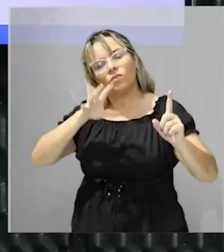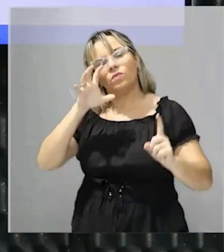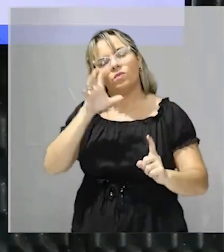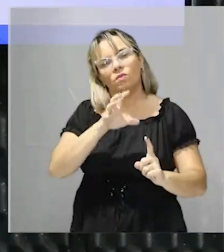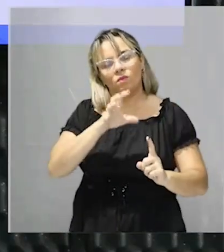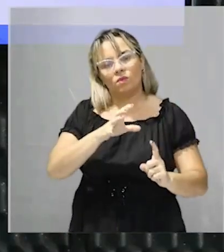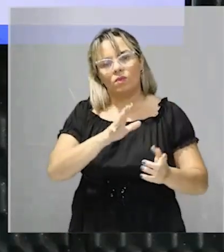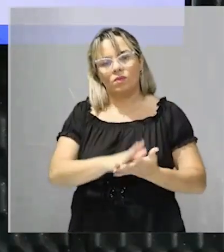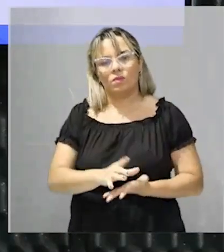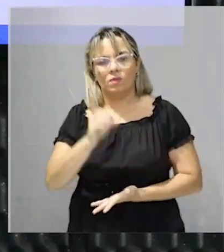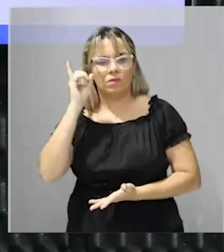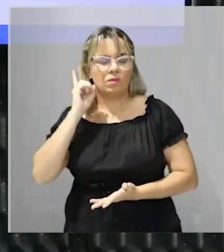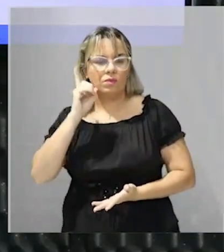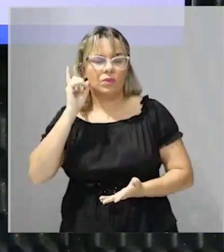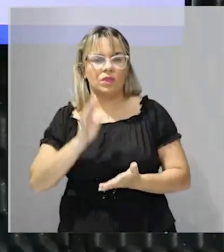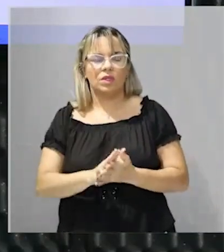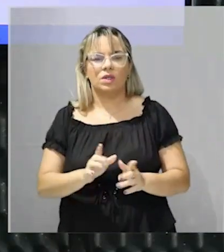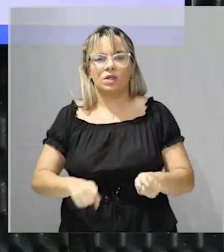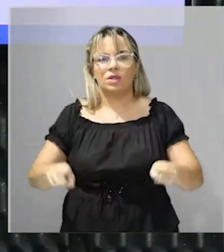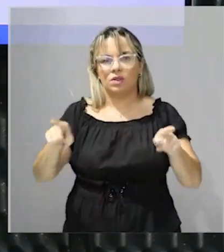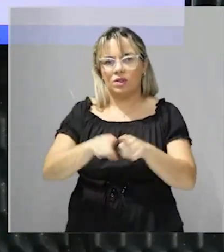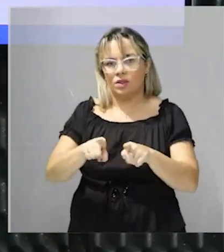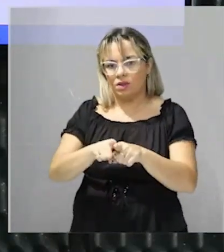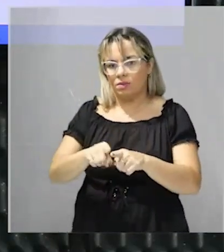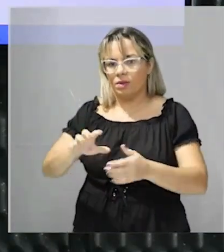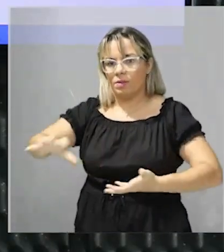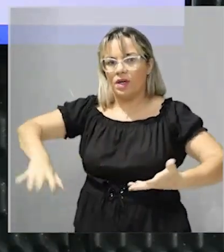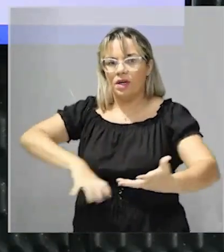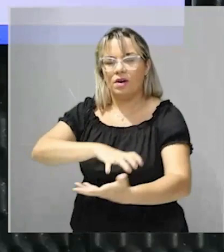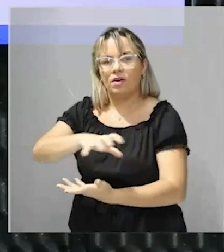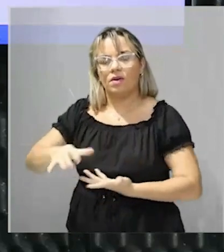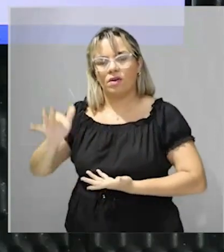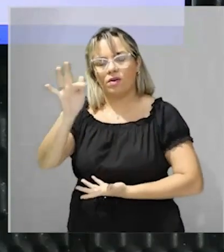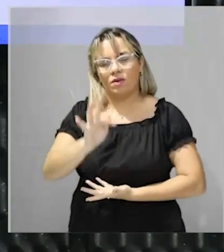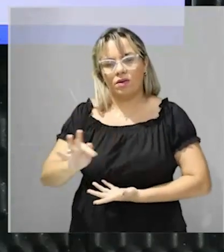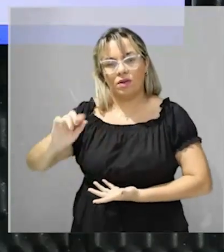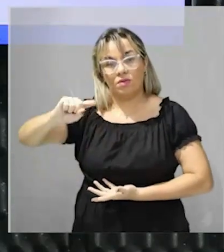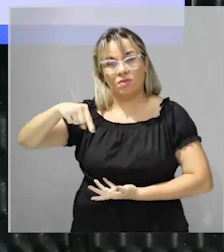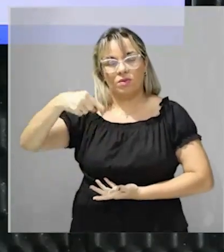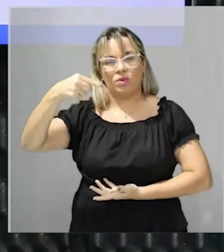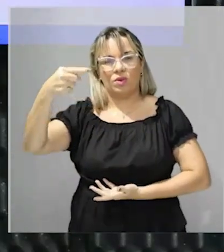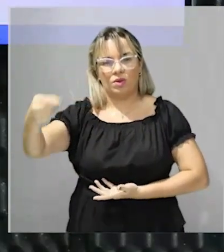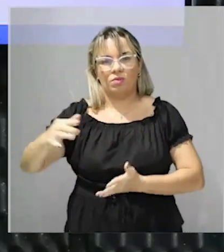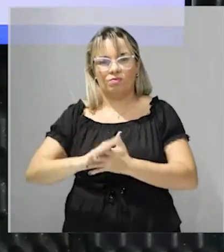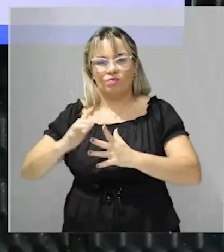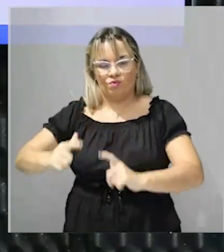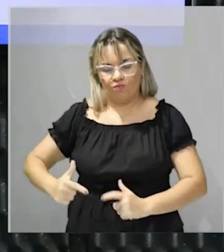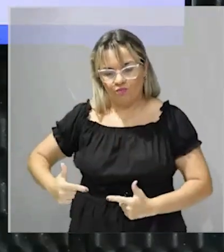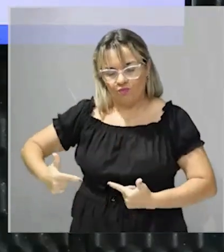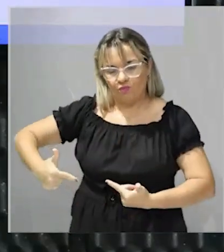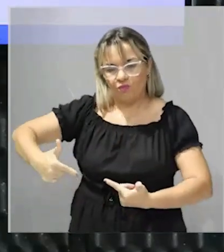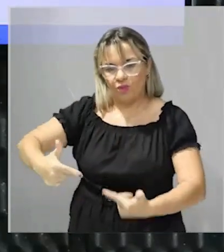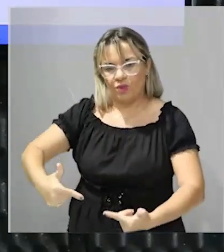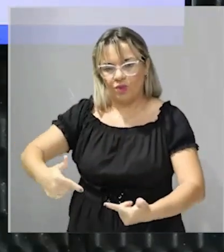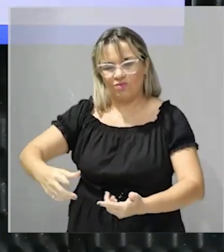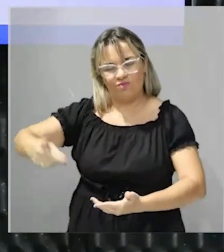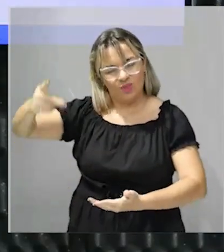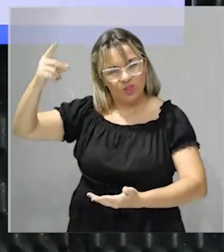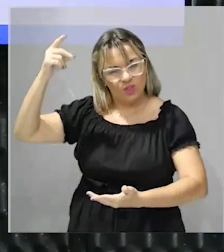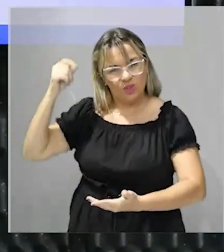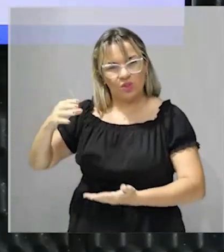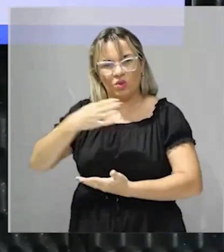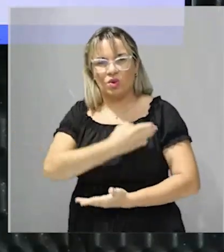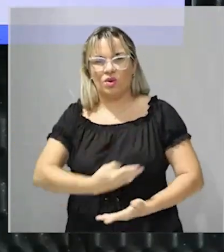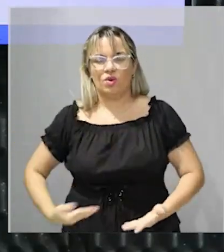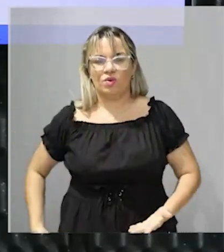serviu inclusive de base ideológica até mesmo para a Revolução Francesa que mais tarde vai lutar contra o antigo regime na França